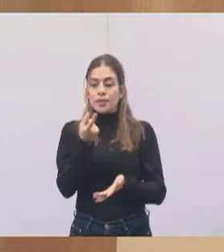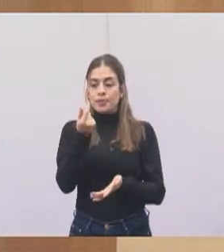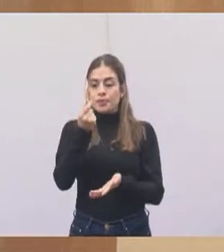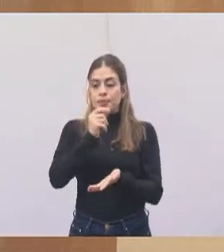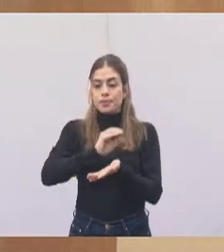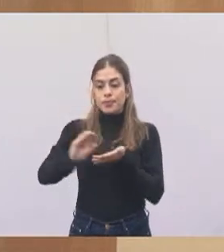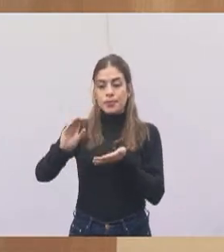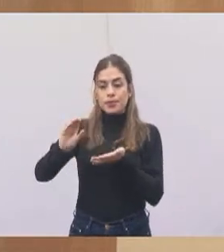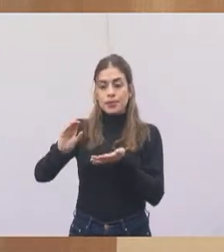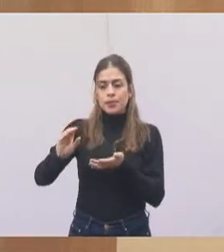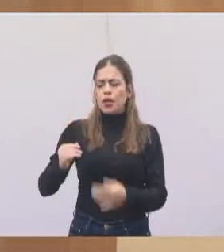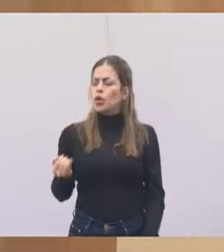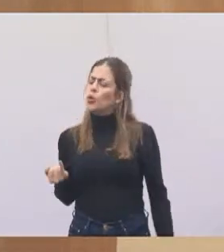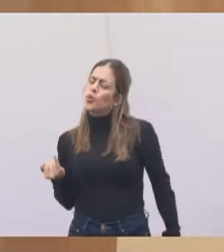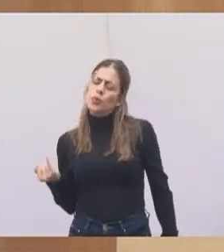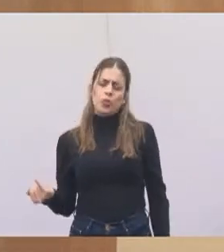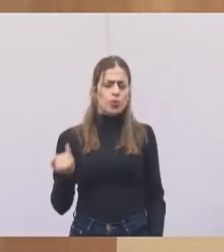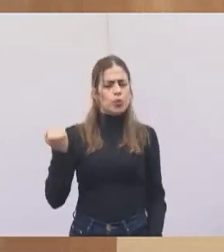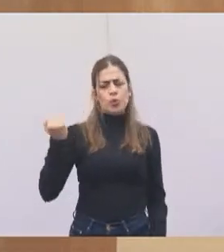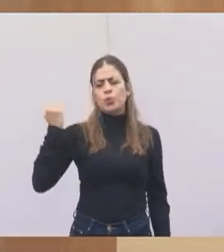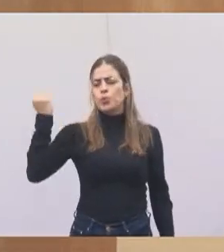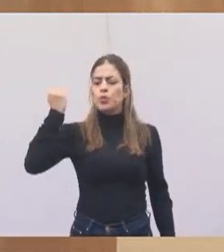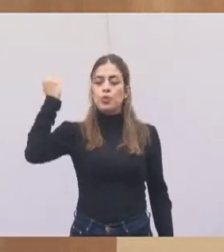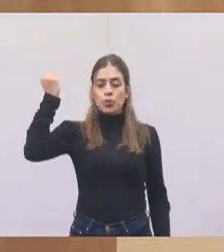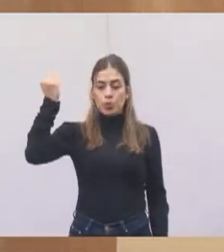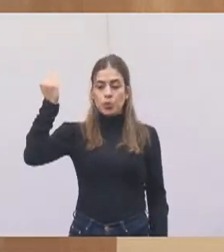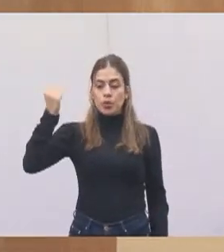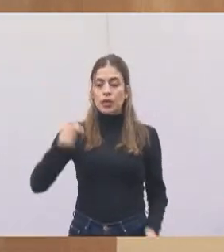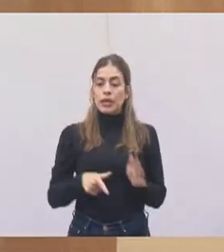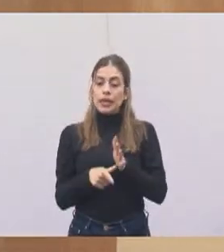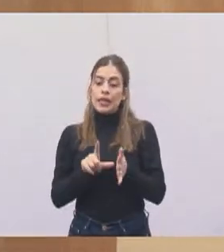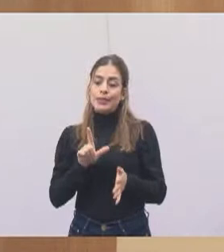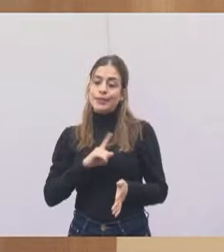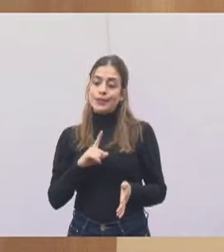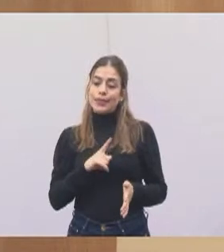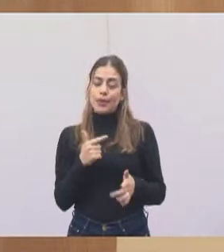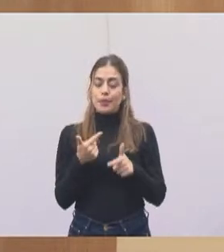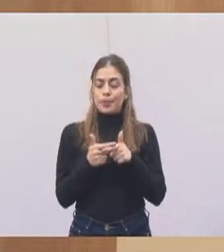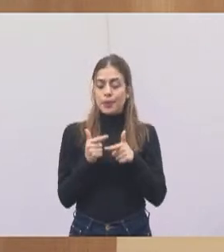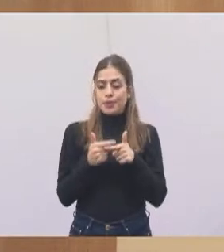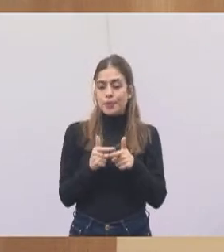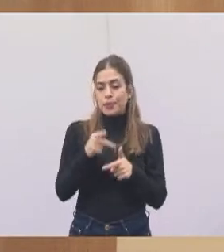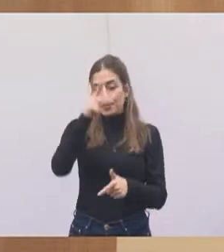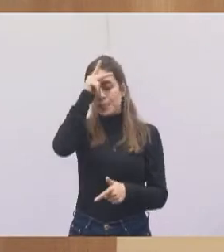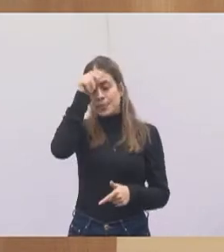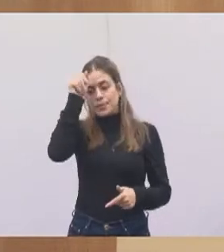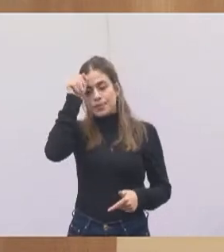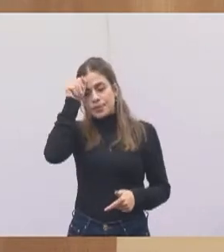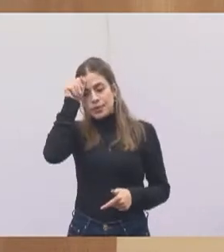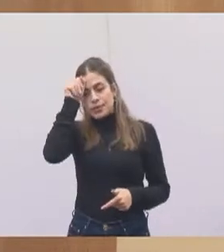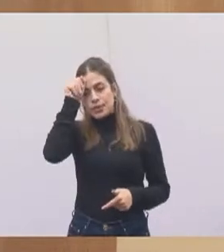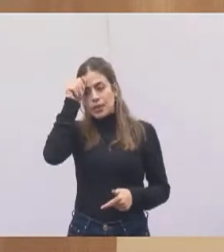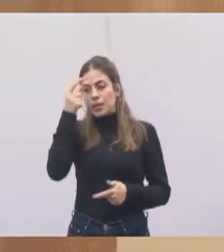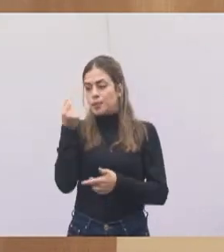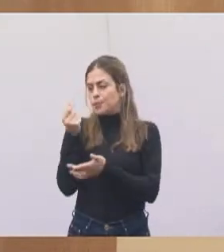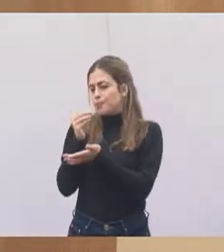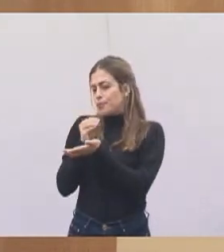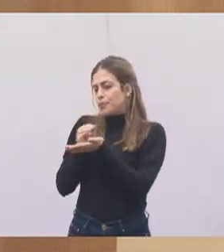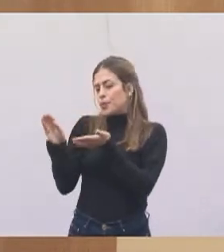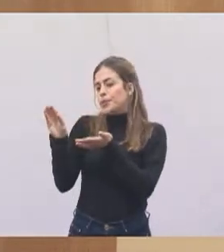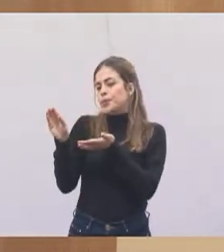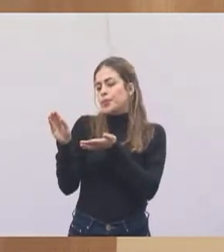impositivas, foi muito importante. De primeiro, tinha esse problema aqui, o prefeito, ele denominava a verba